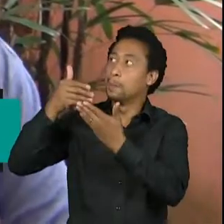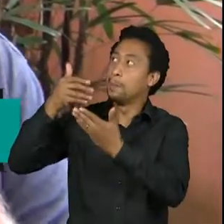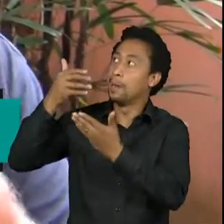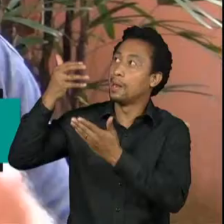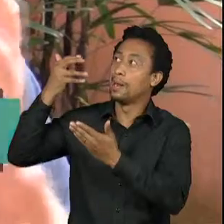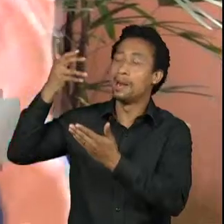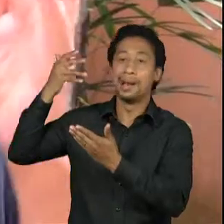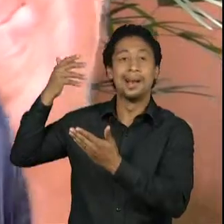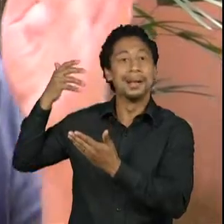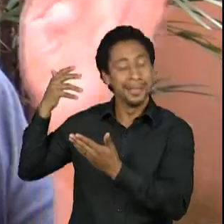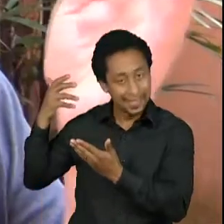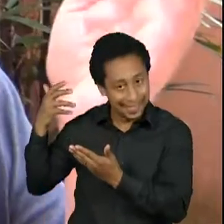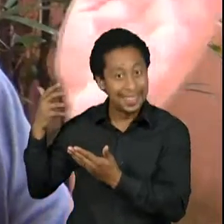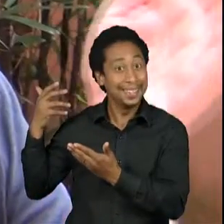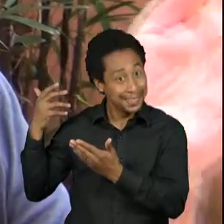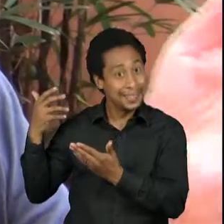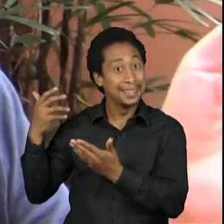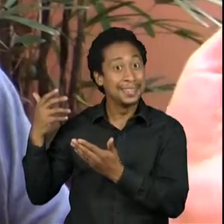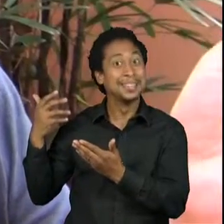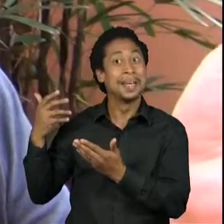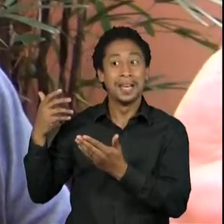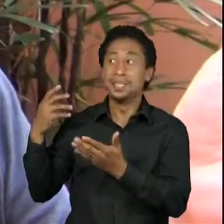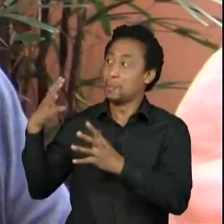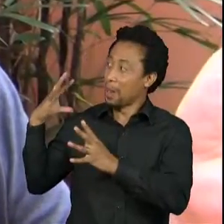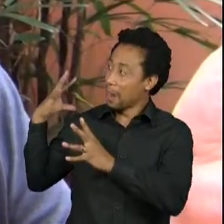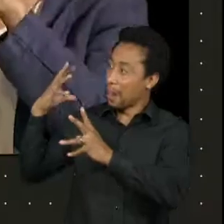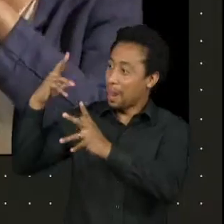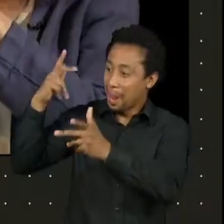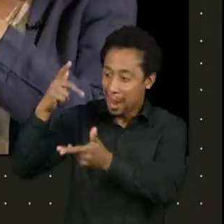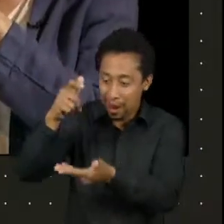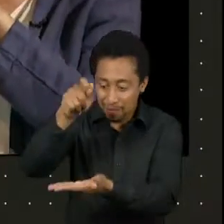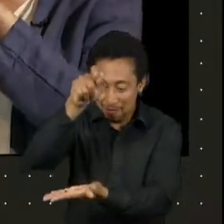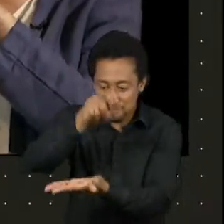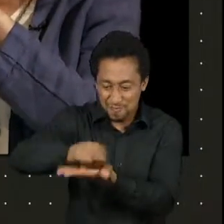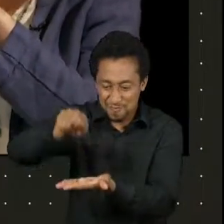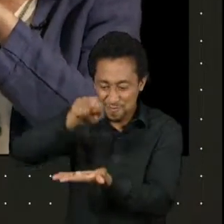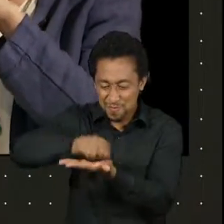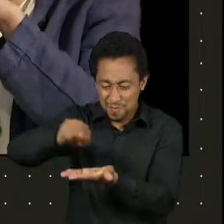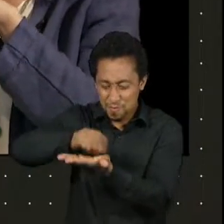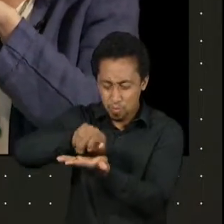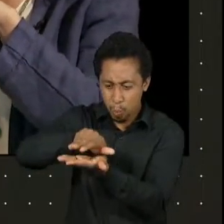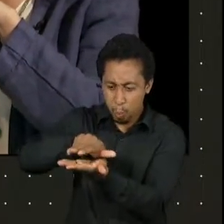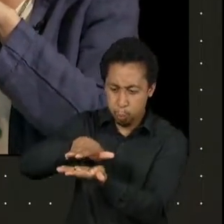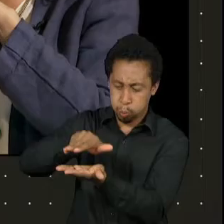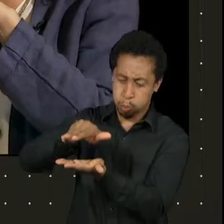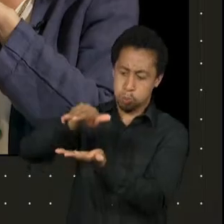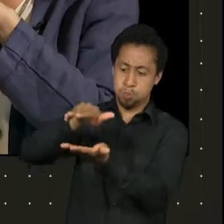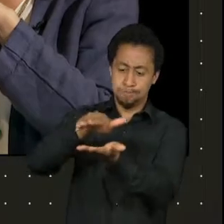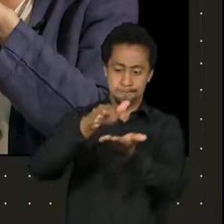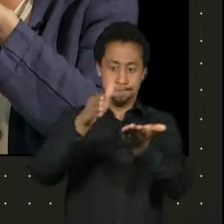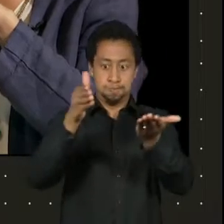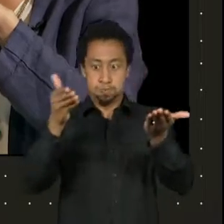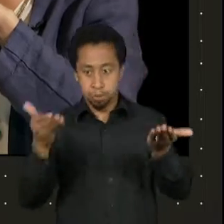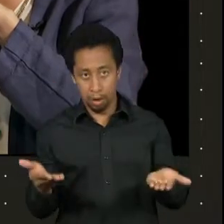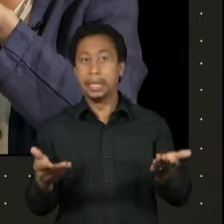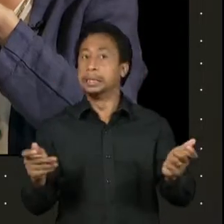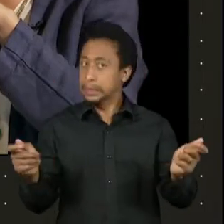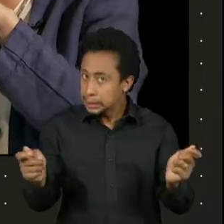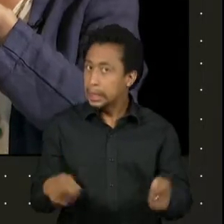virando um livro grosso, não é? Sabe o que eu me lembro, Lígia? Eu lembro das nossas